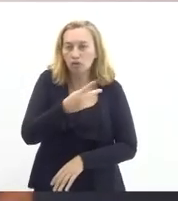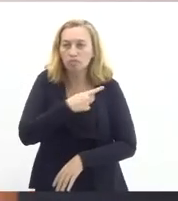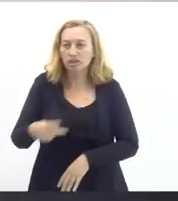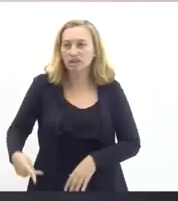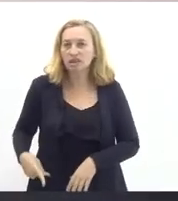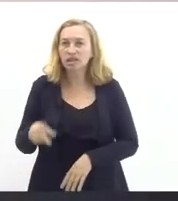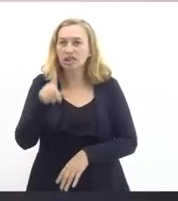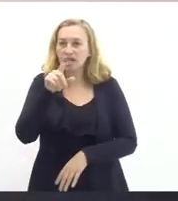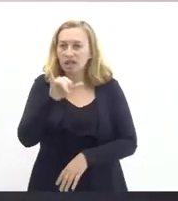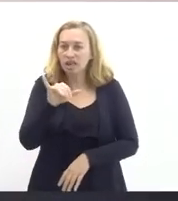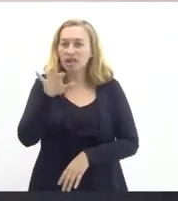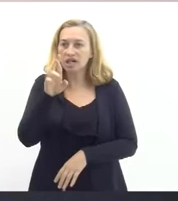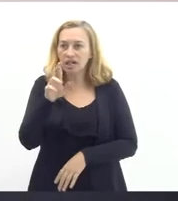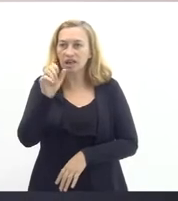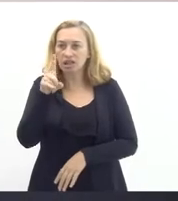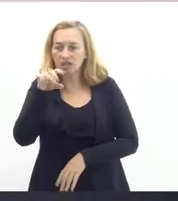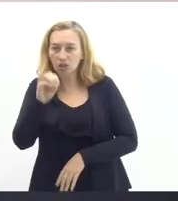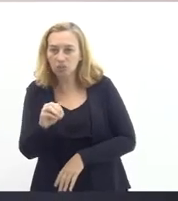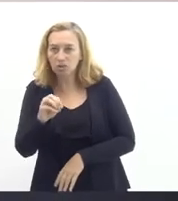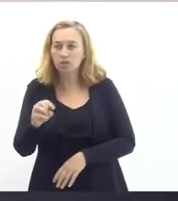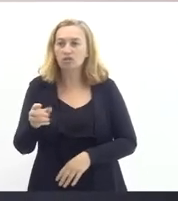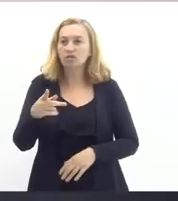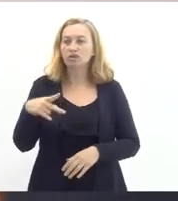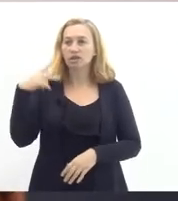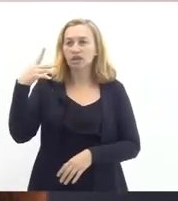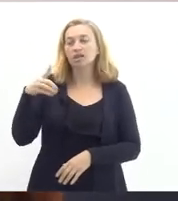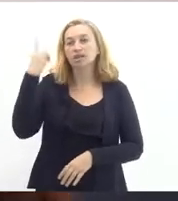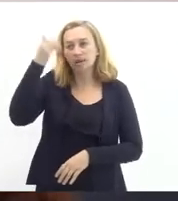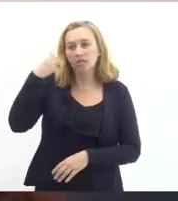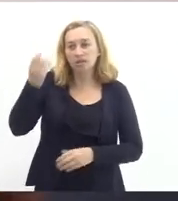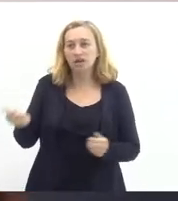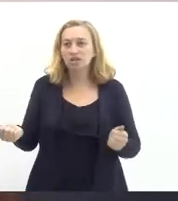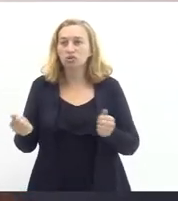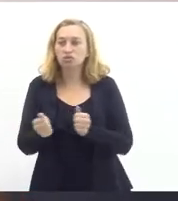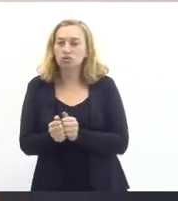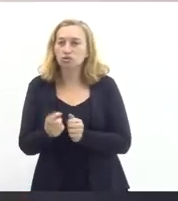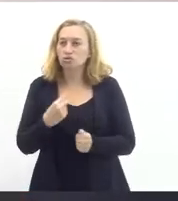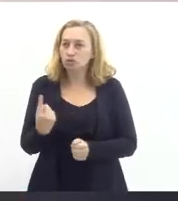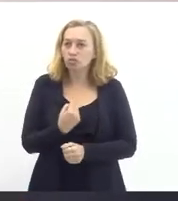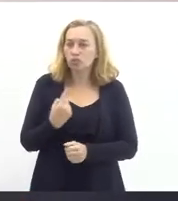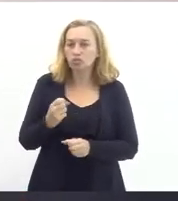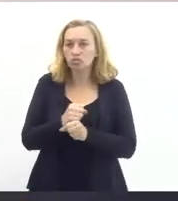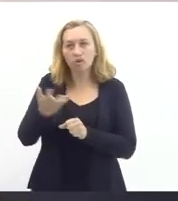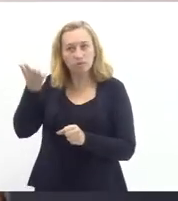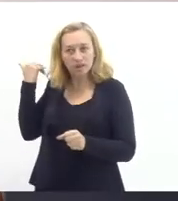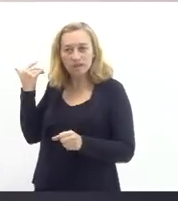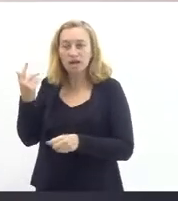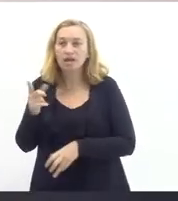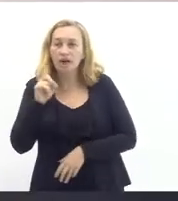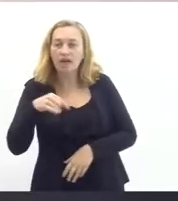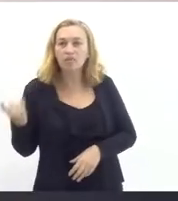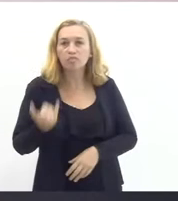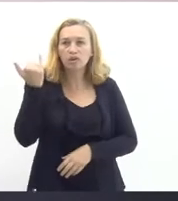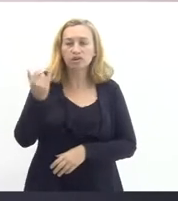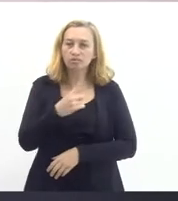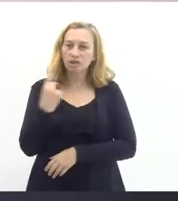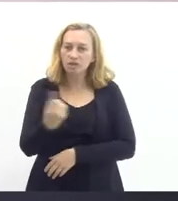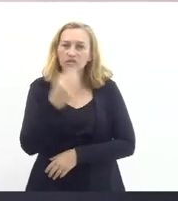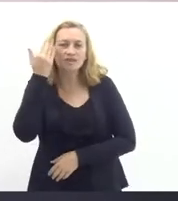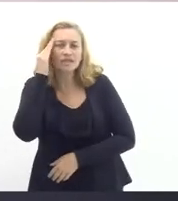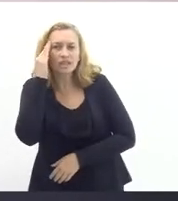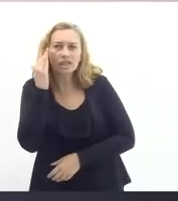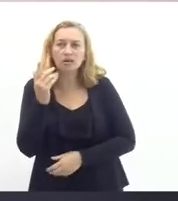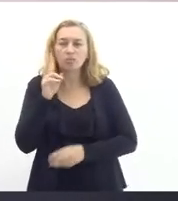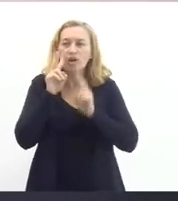campus, que foi deputado conosco aqui na Assembleia Legislativa, na legislatura passada. E é importante para nós entendermos, do ponto de